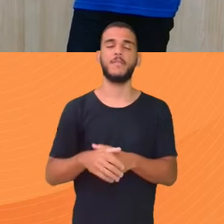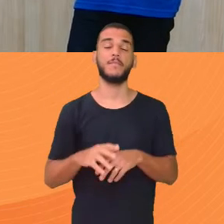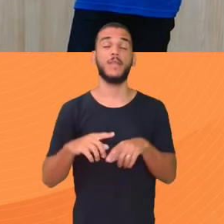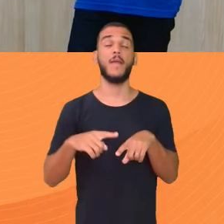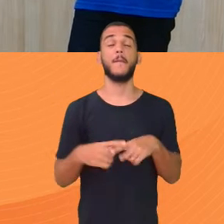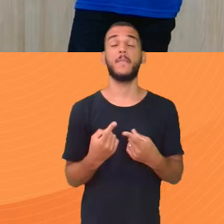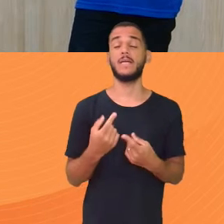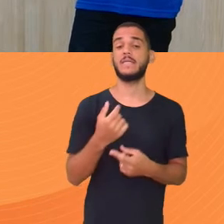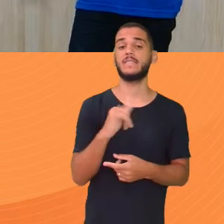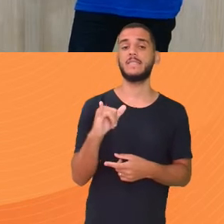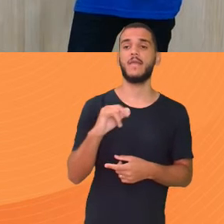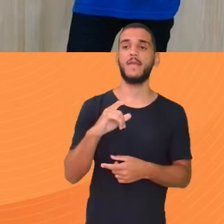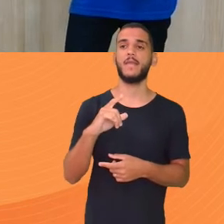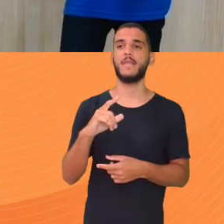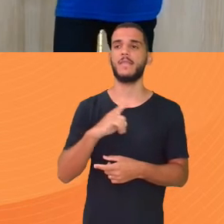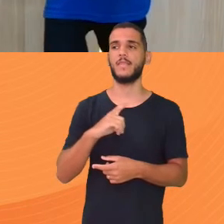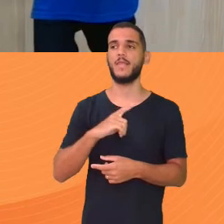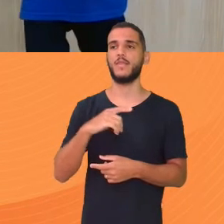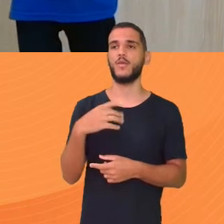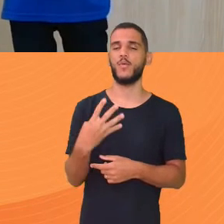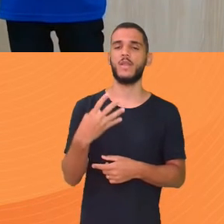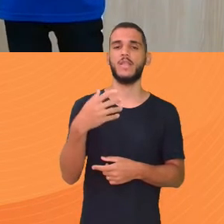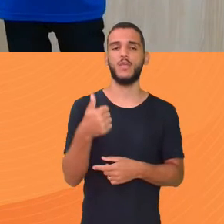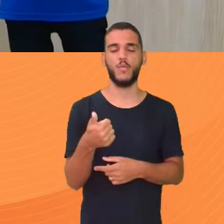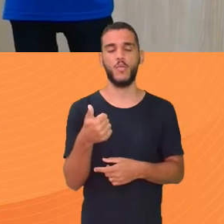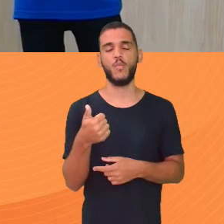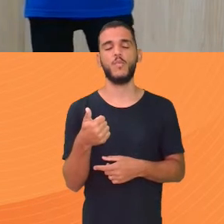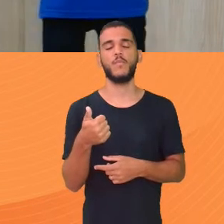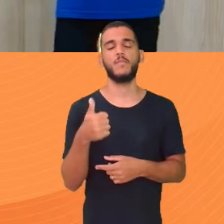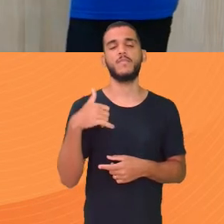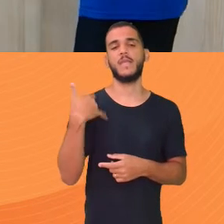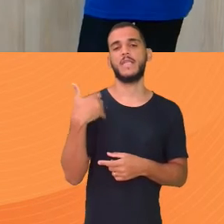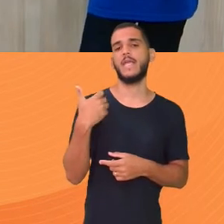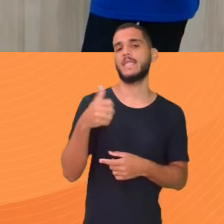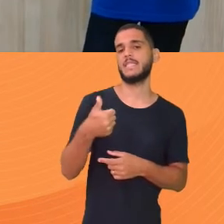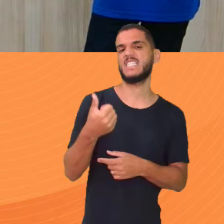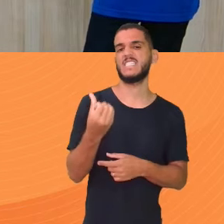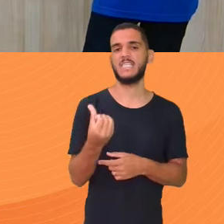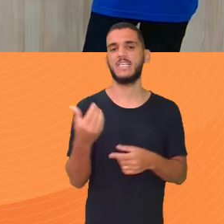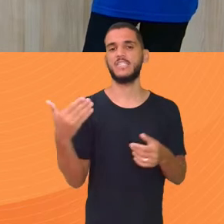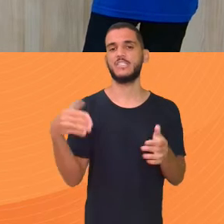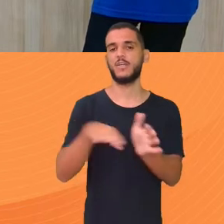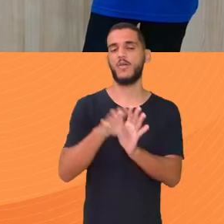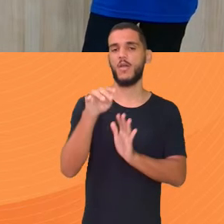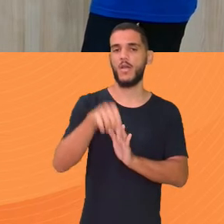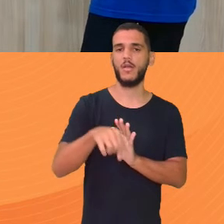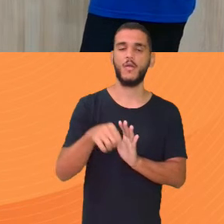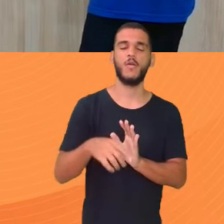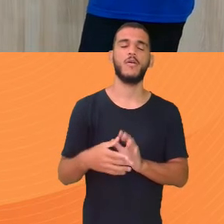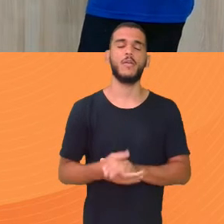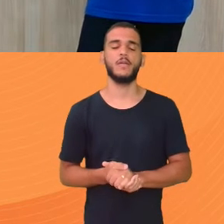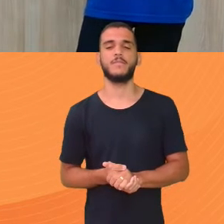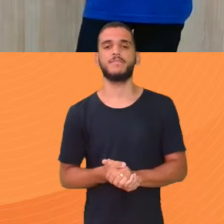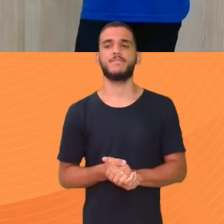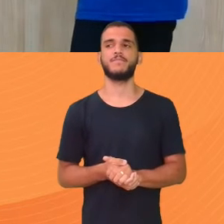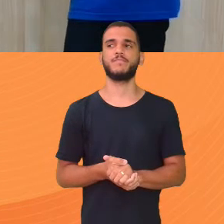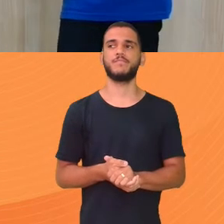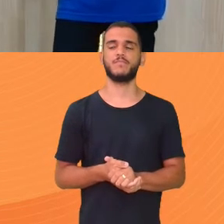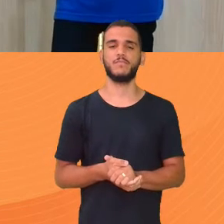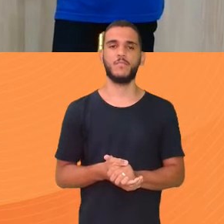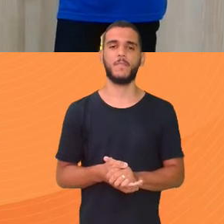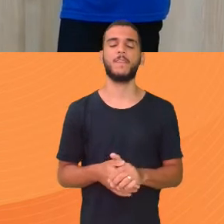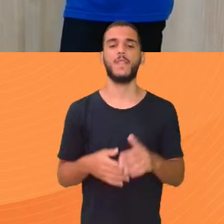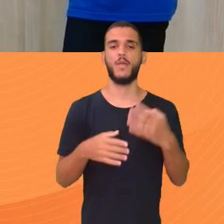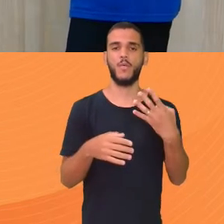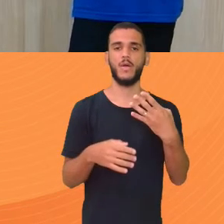eu o jogador de 16 anos Que entrou agora Henrique por exemplo Do Palmeiras De 16 anos Se eu pegar 41